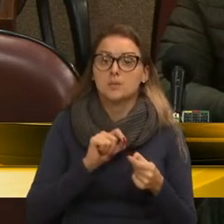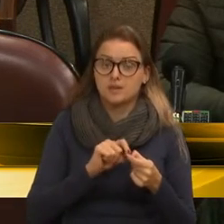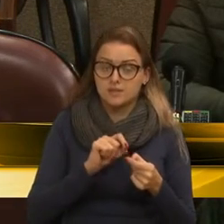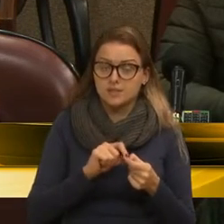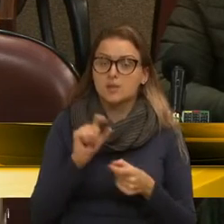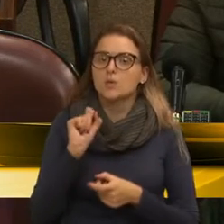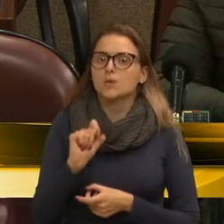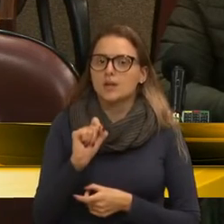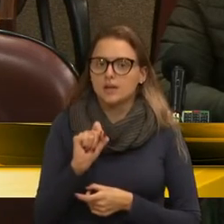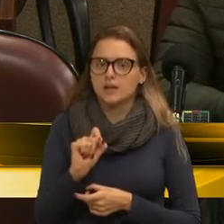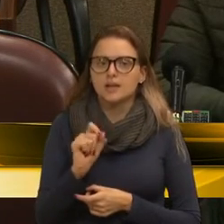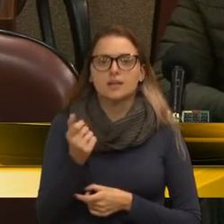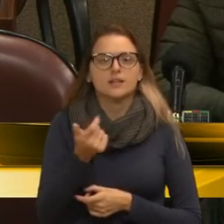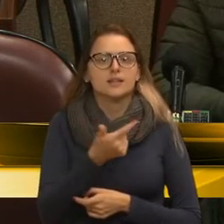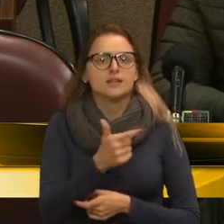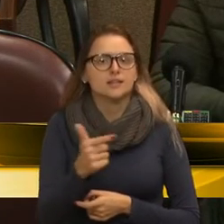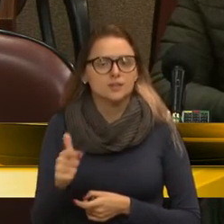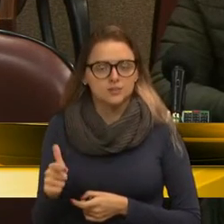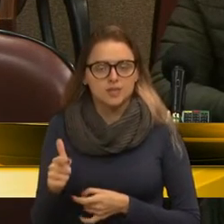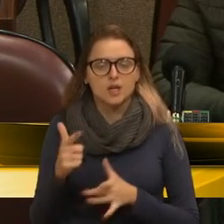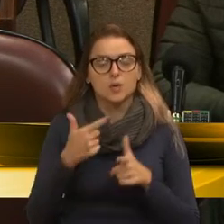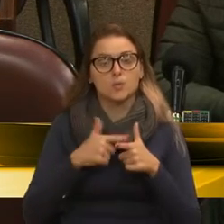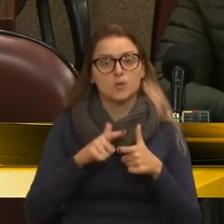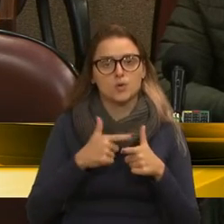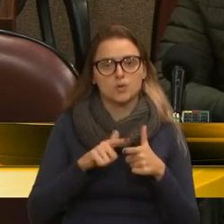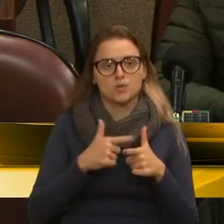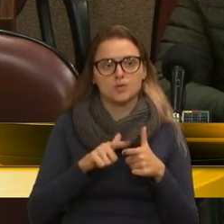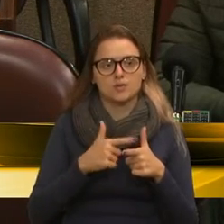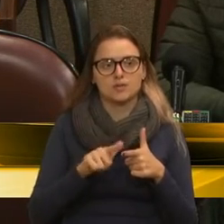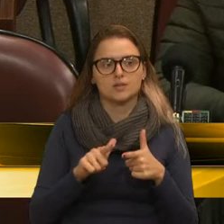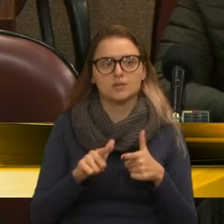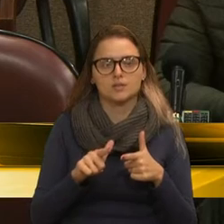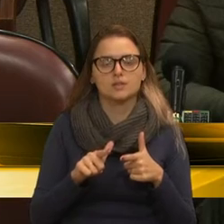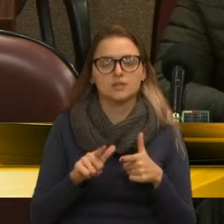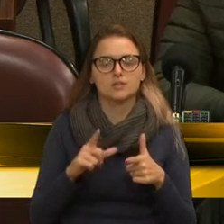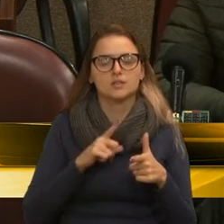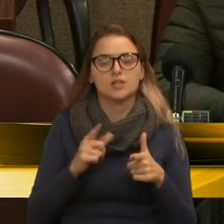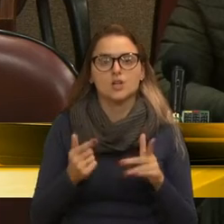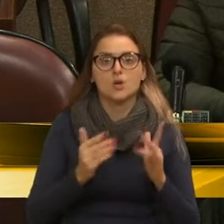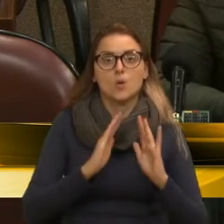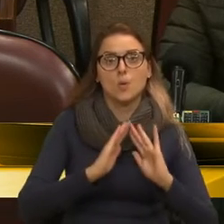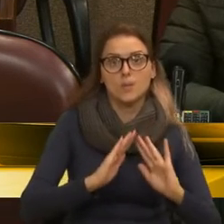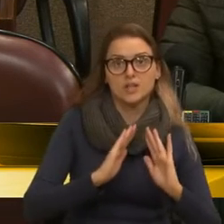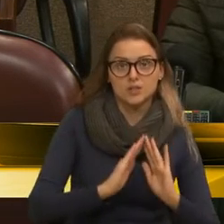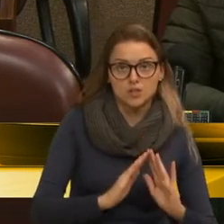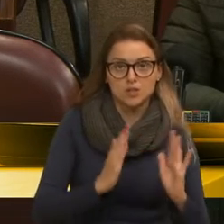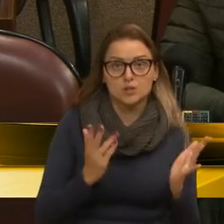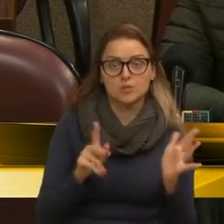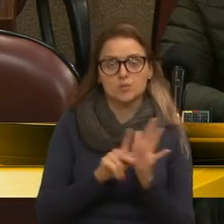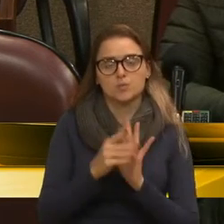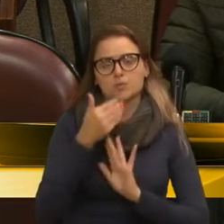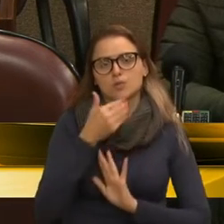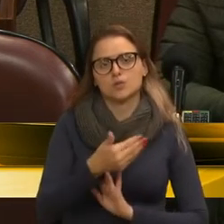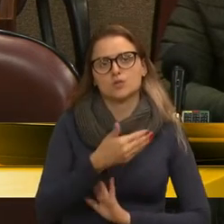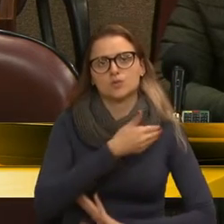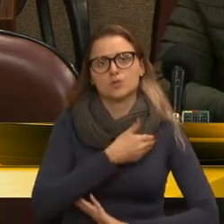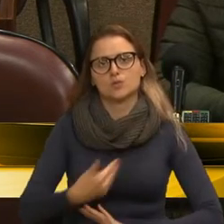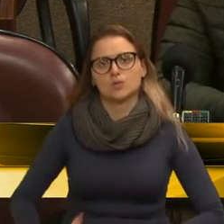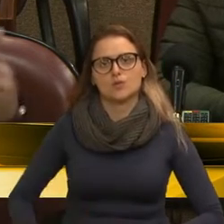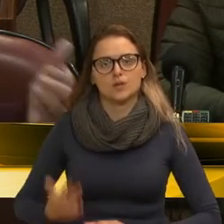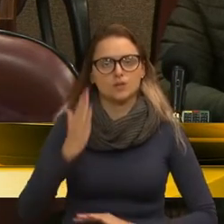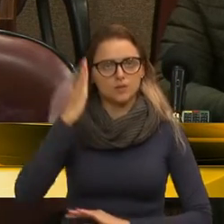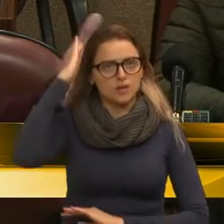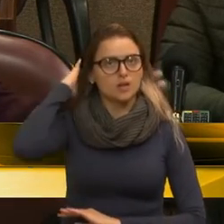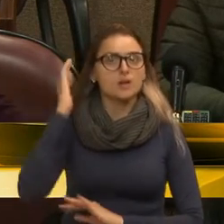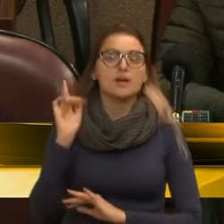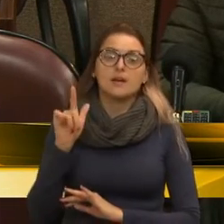que não venhamos apenas reduzir o desejo e o apelo do governo do prefeito Daniel Guerra, e